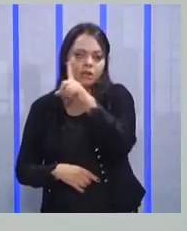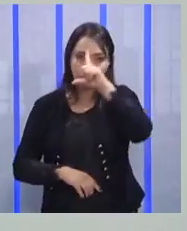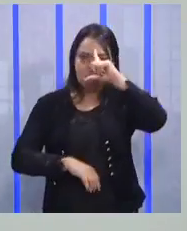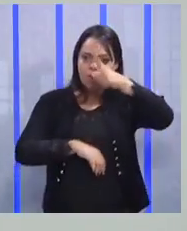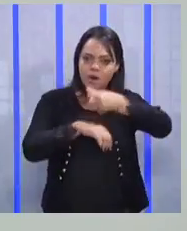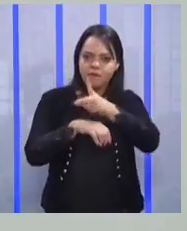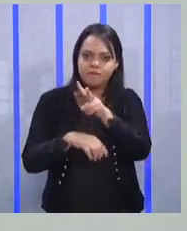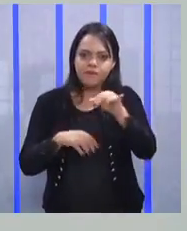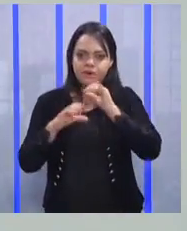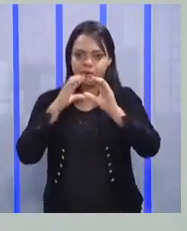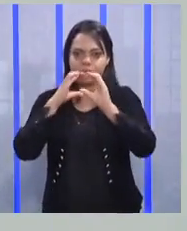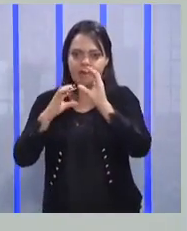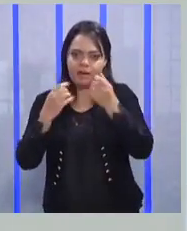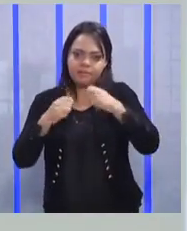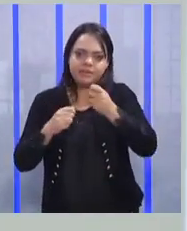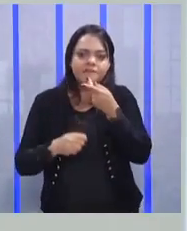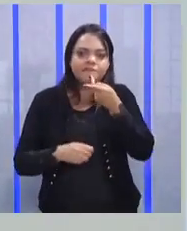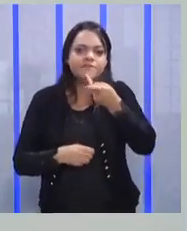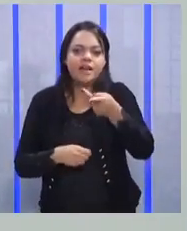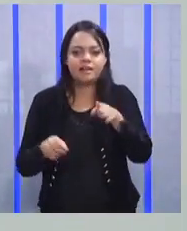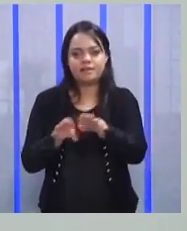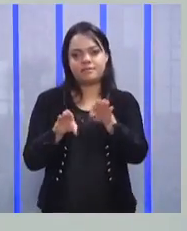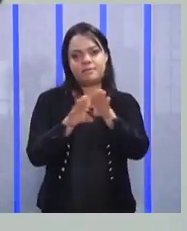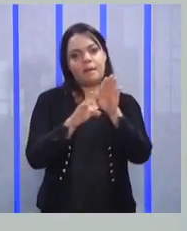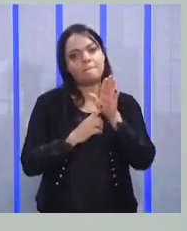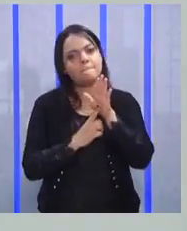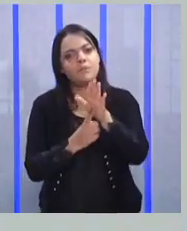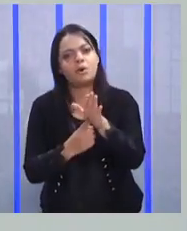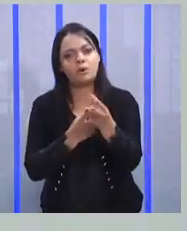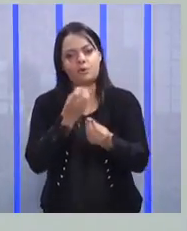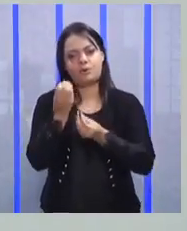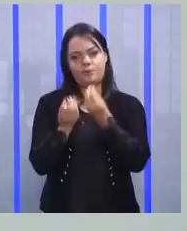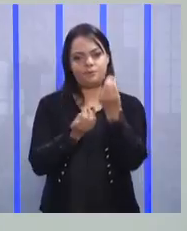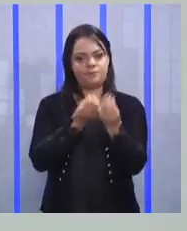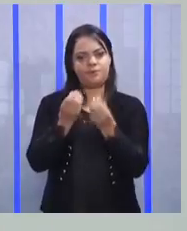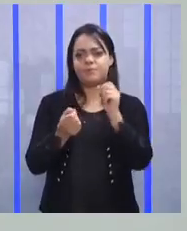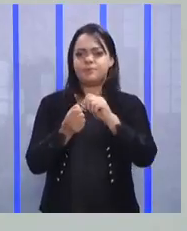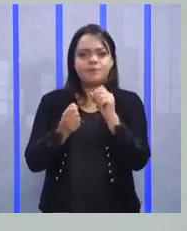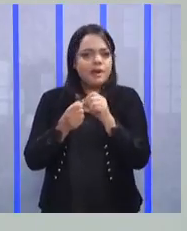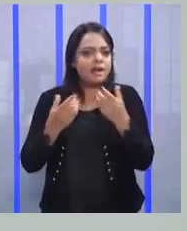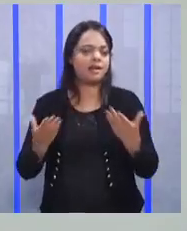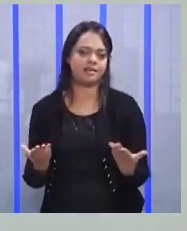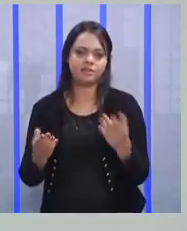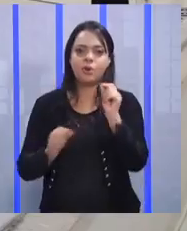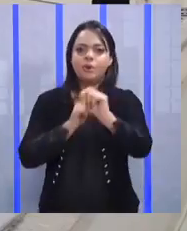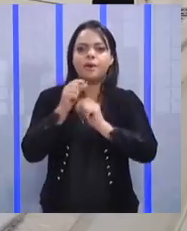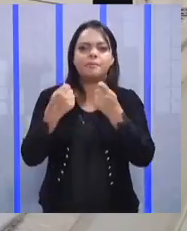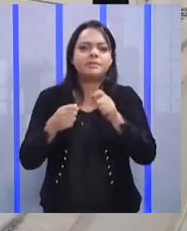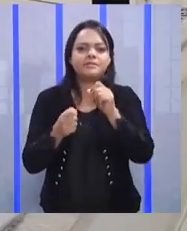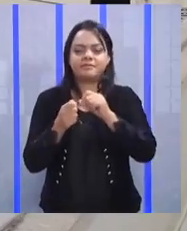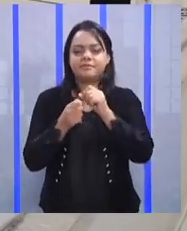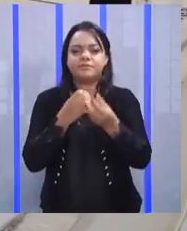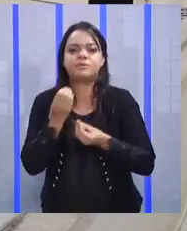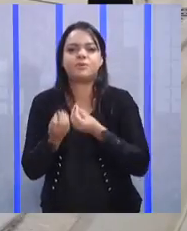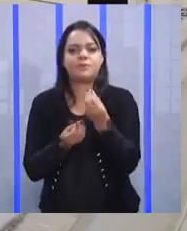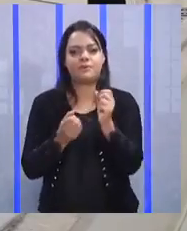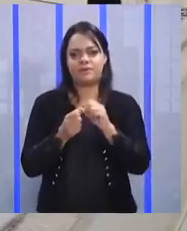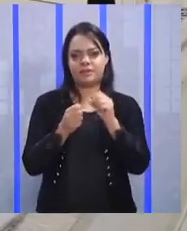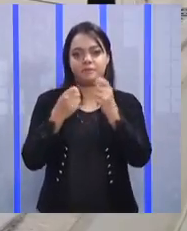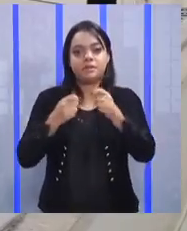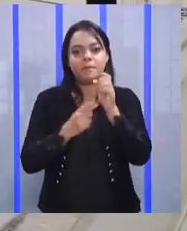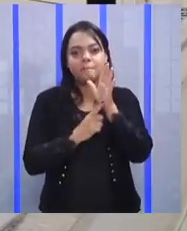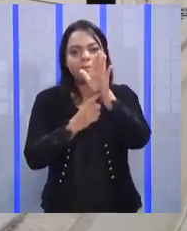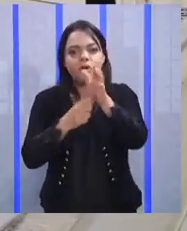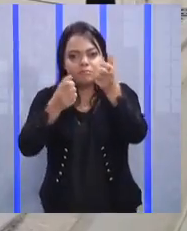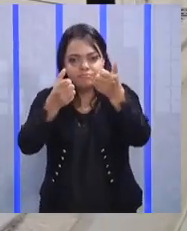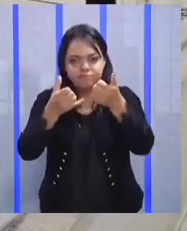comunicação, além de falar, ele tem que mostrar como faz, o que deve fazer e como deve ser feito. Ele tem que mostrar